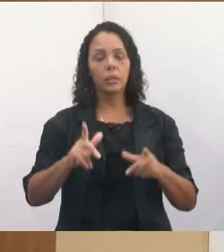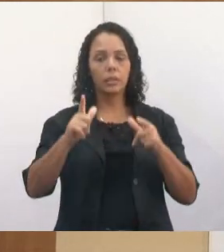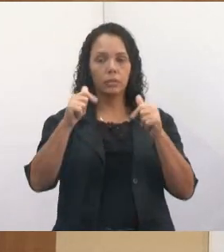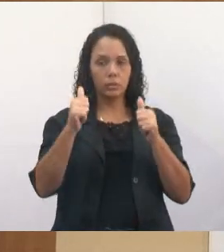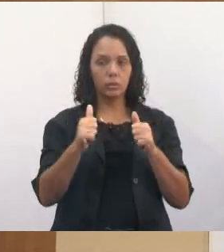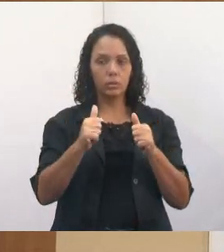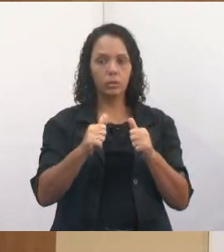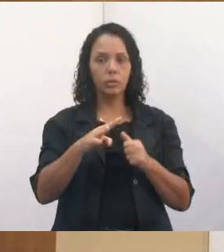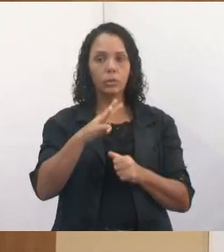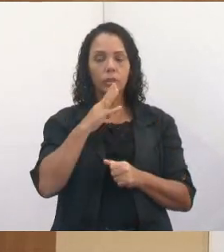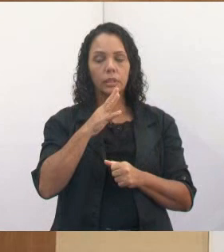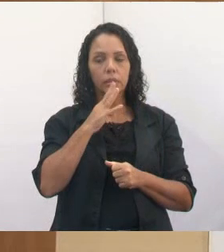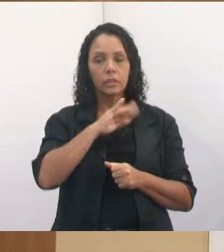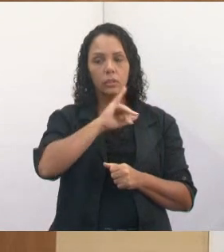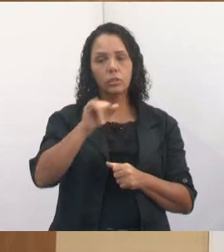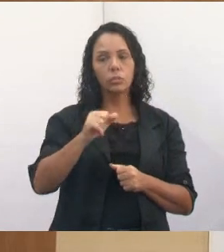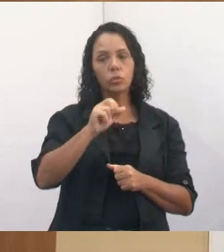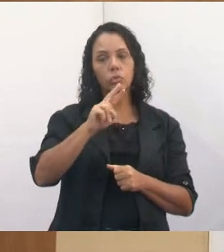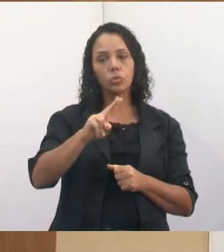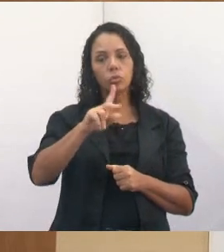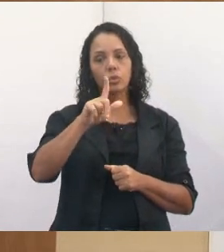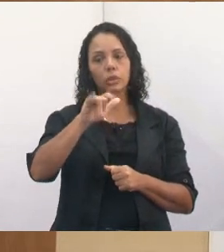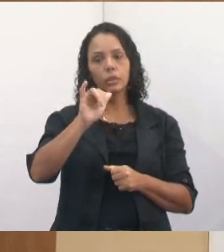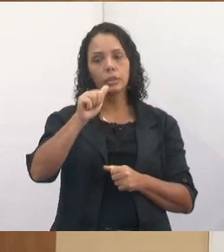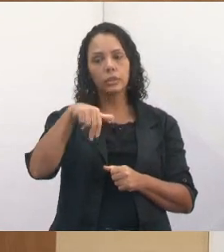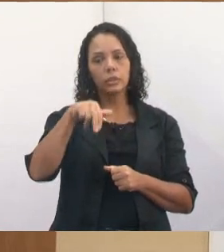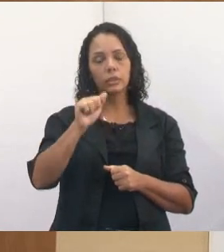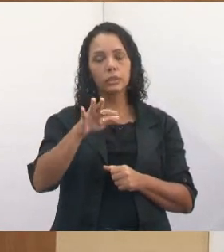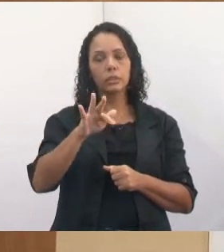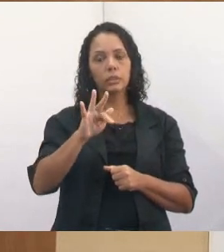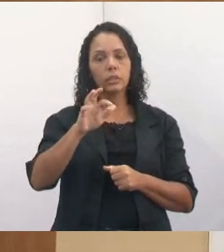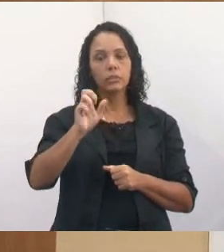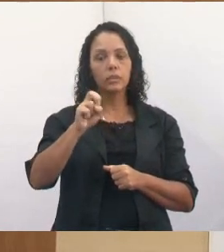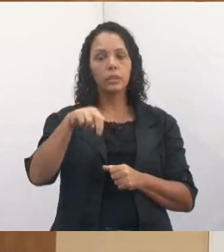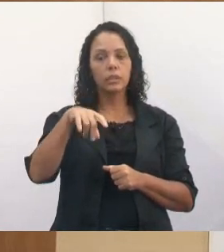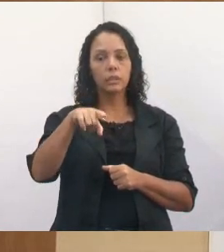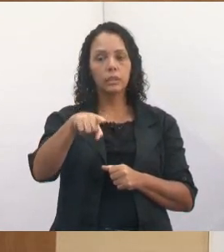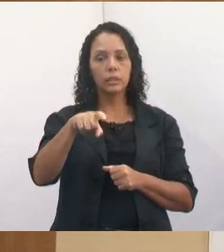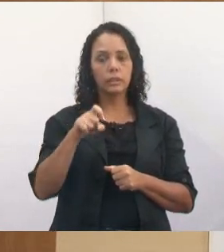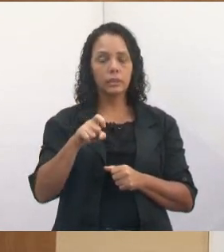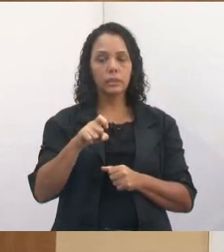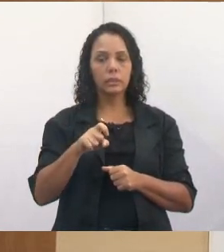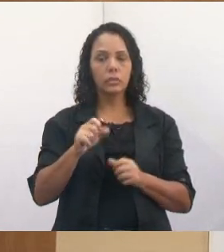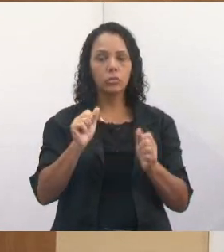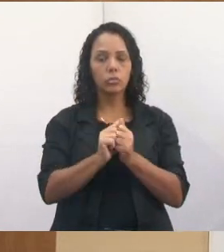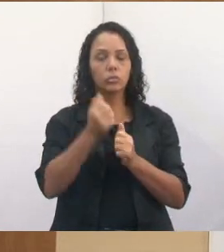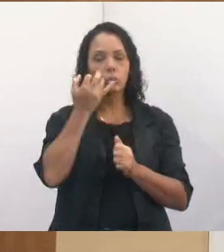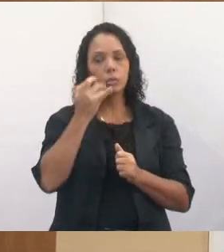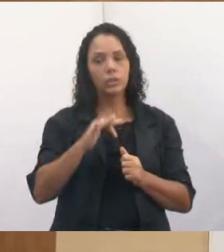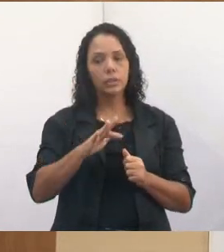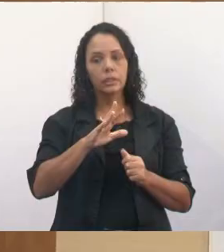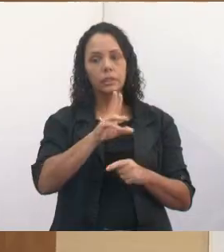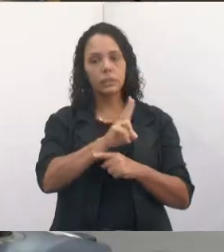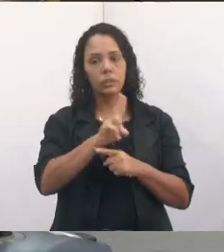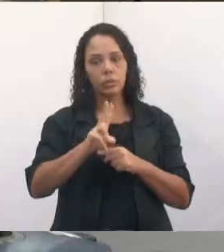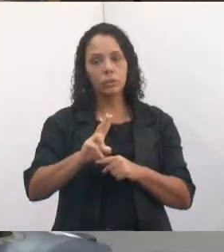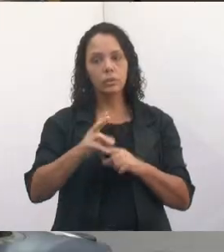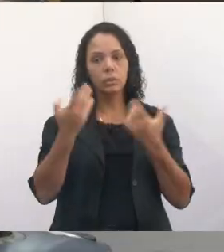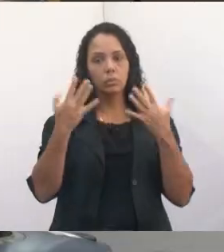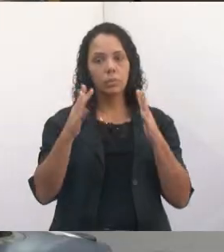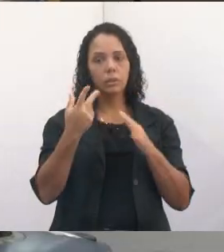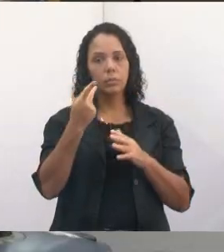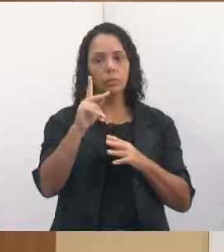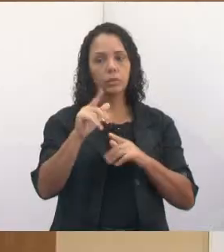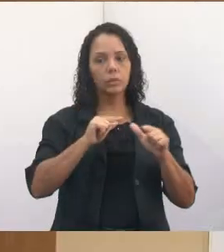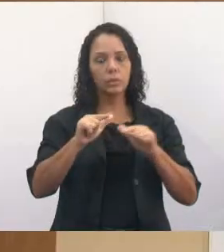porque ela é conhecida como Juliana da Fênix, com crianças, né, lá no bairro do Rio Cumprido. Então, parabéns pelo seu trabalho e seja bem-vinda, tá?